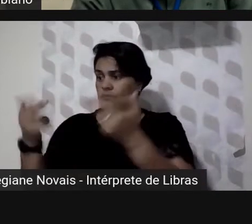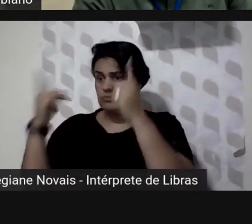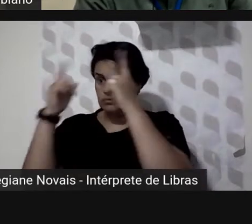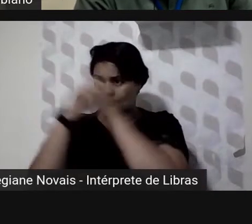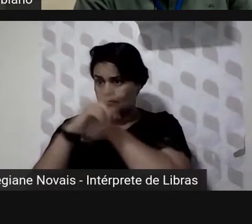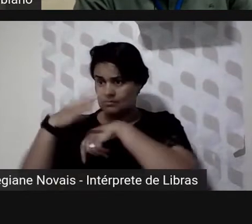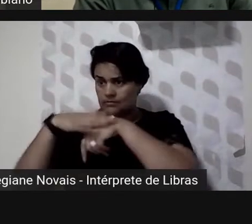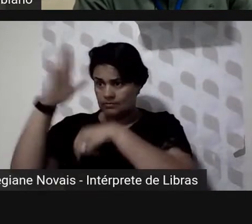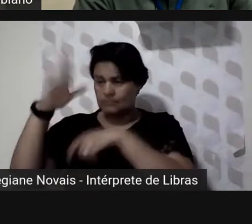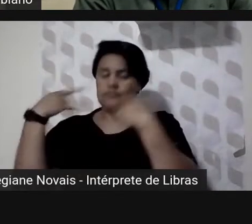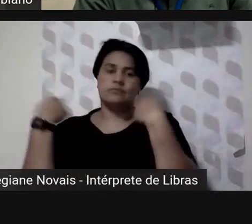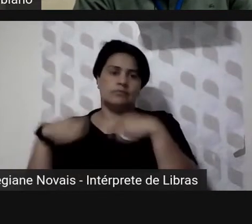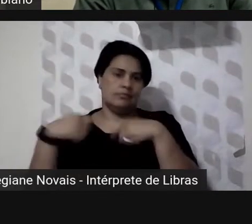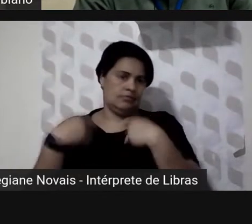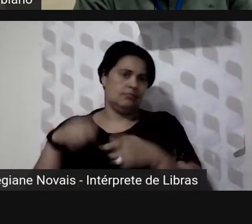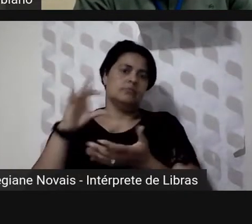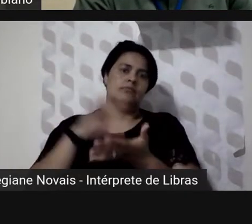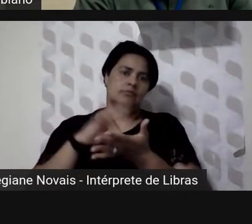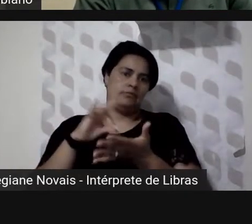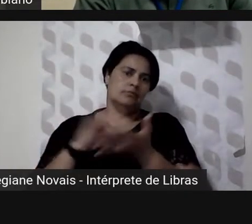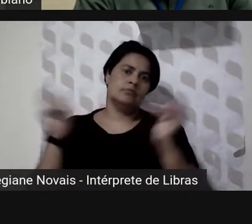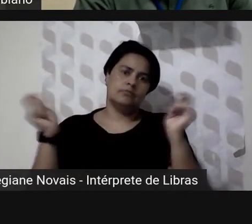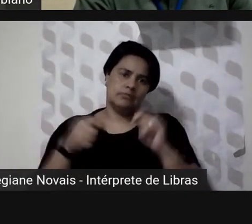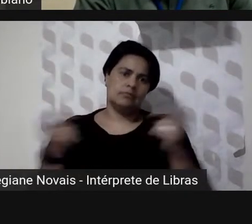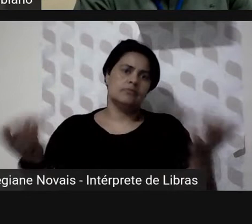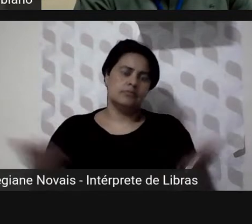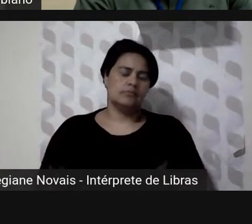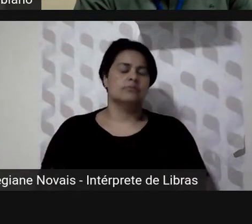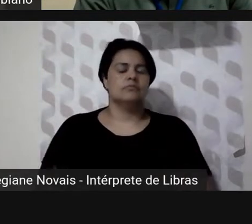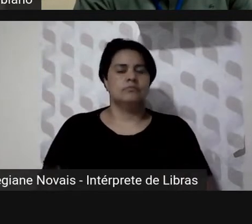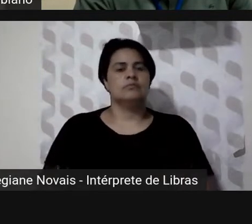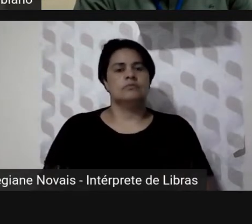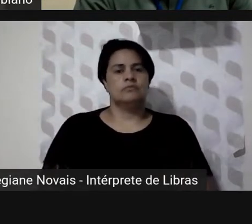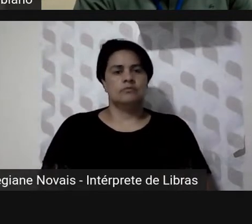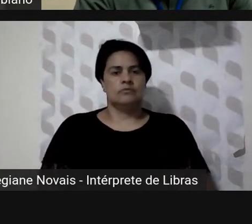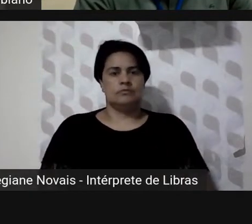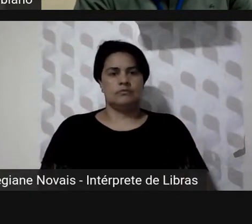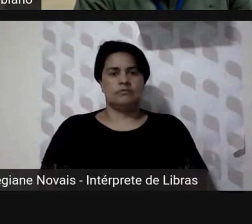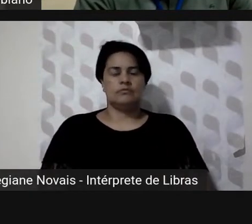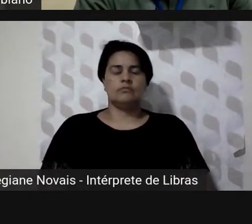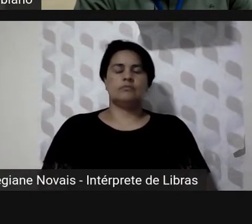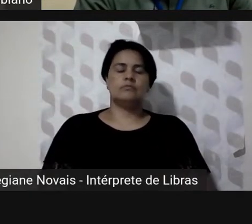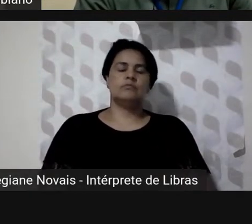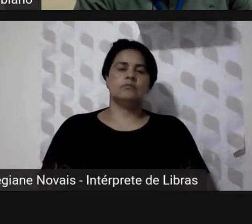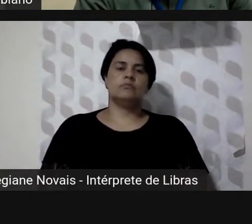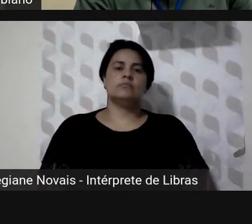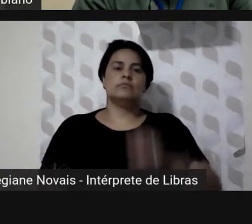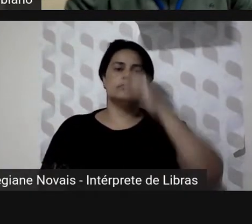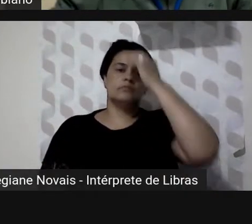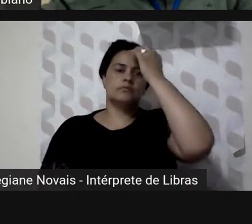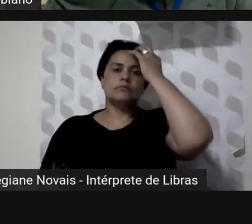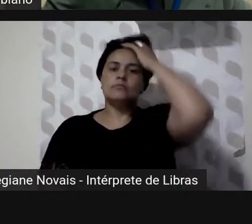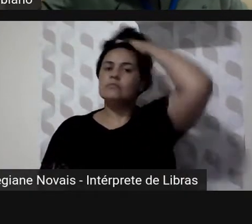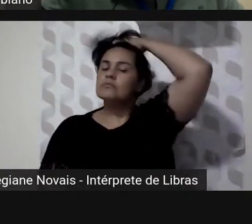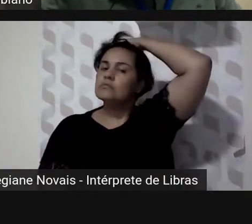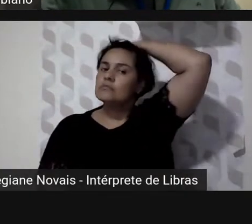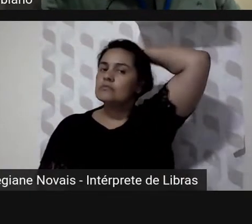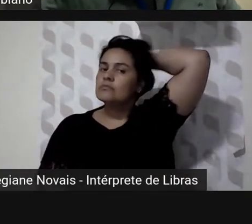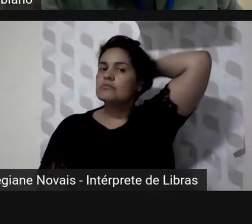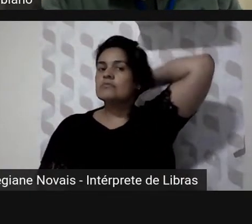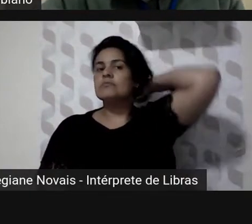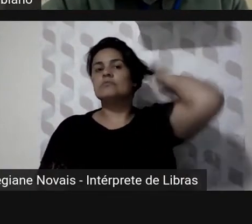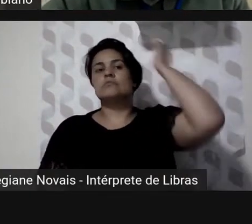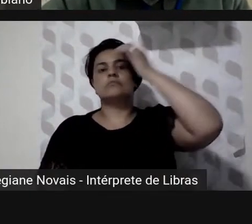exigem sim emoção que exigem várias outras habilidades que a máquina não tem é isso bacana Sérgio legal esse reconhecimento